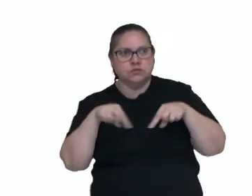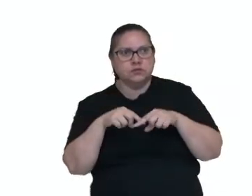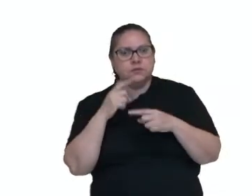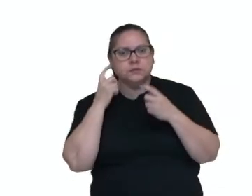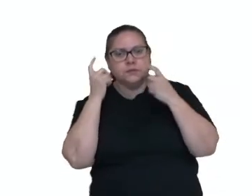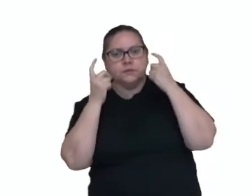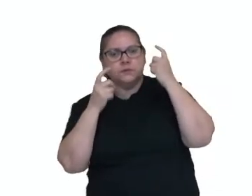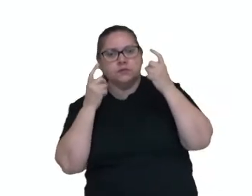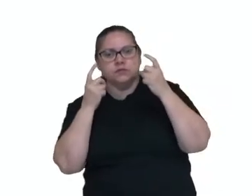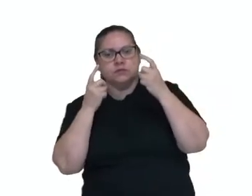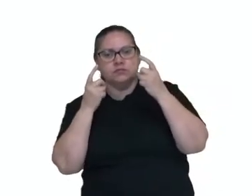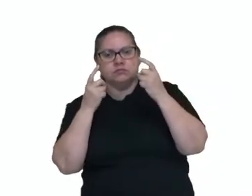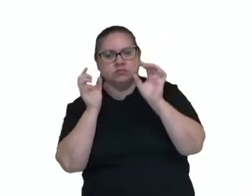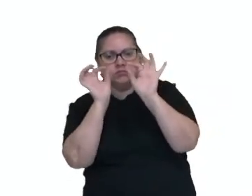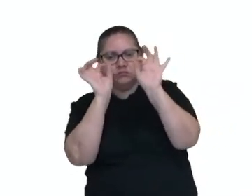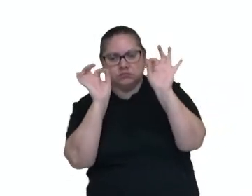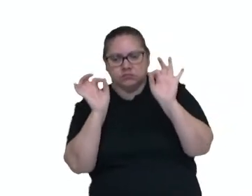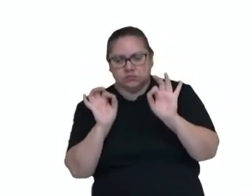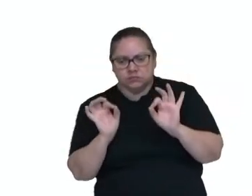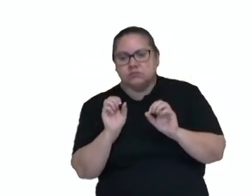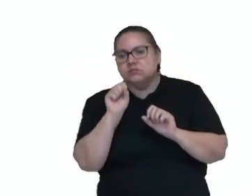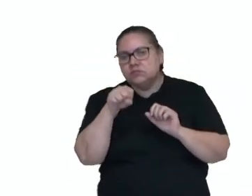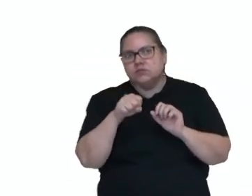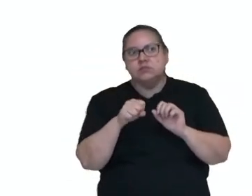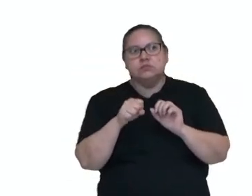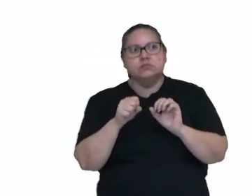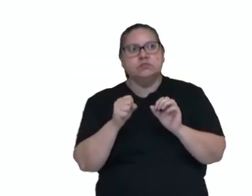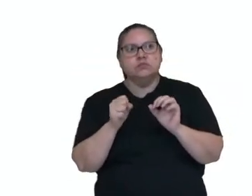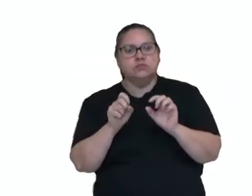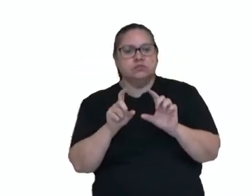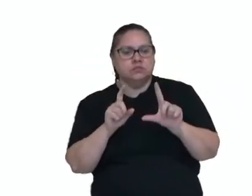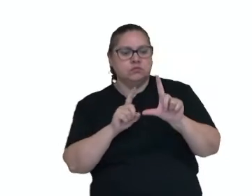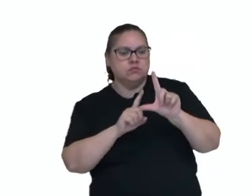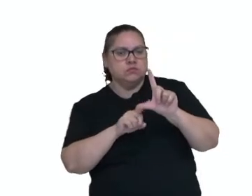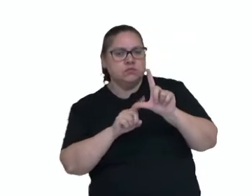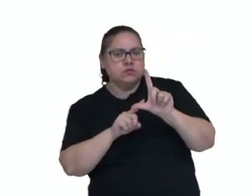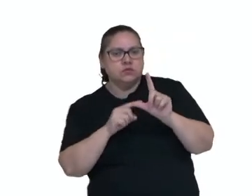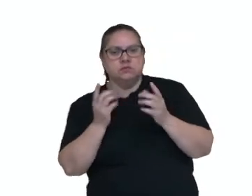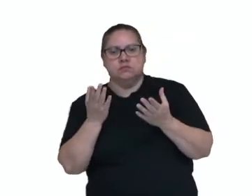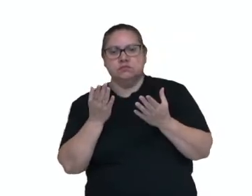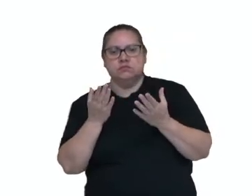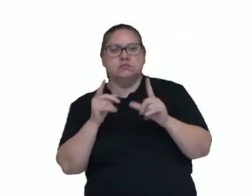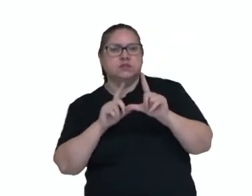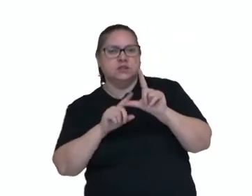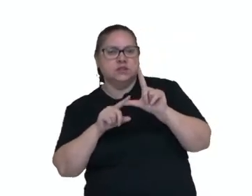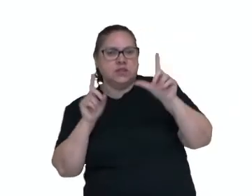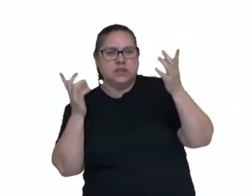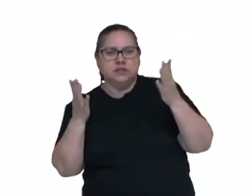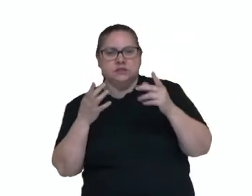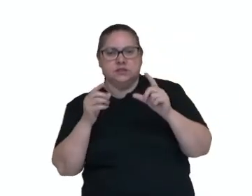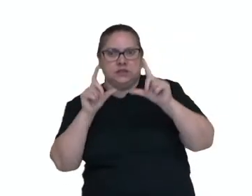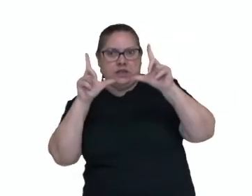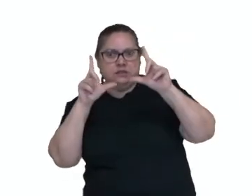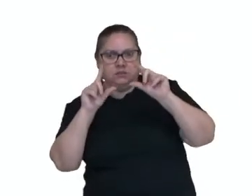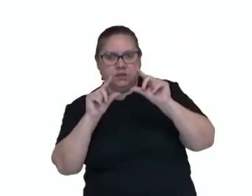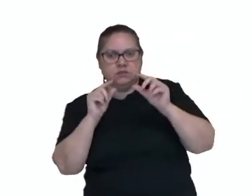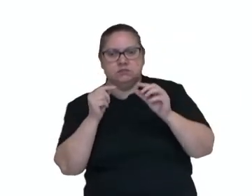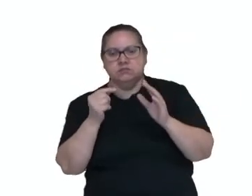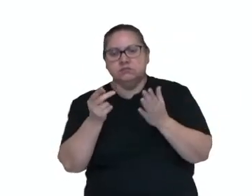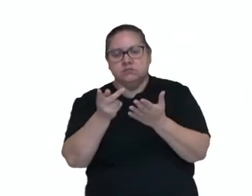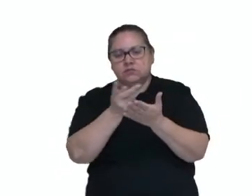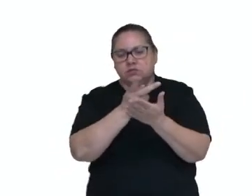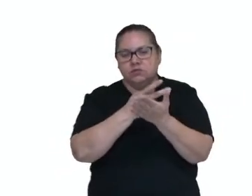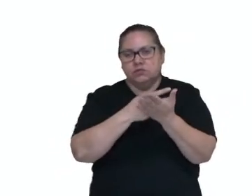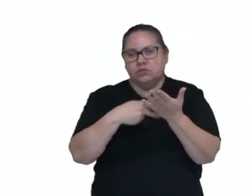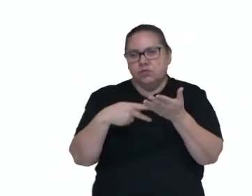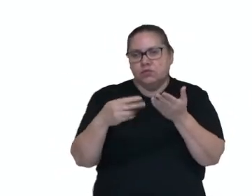Preocupação estética, sim. Harmonia com o tamanho das fontes, ou seja, das letras, das imagens,